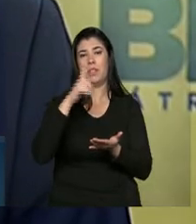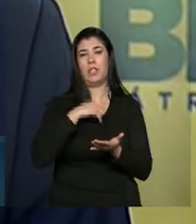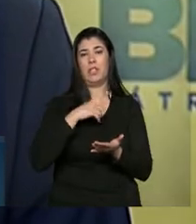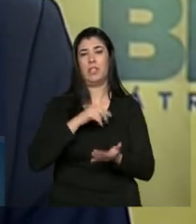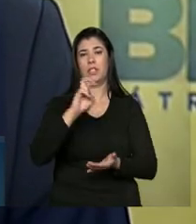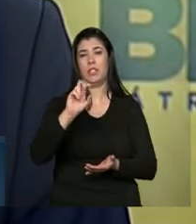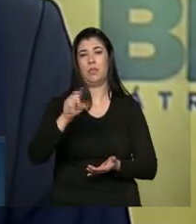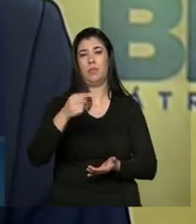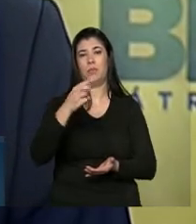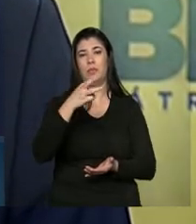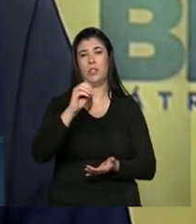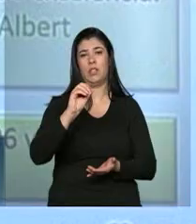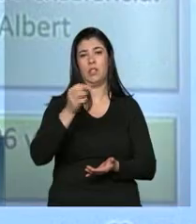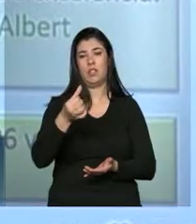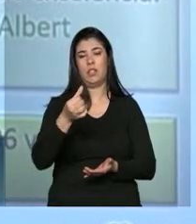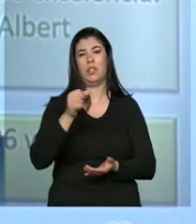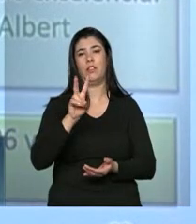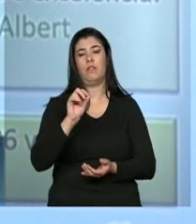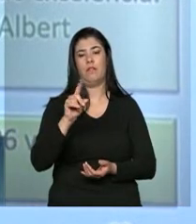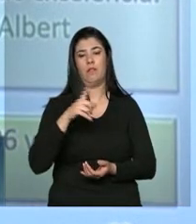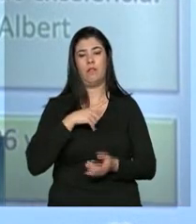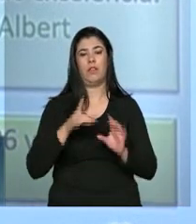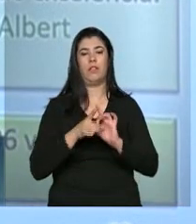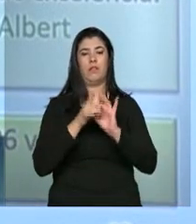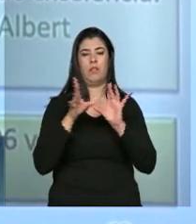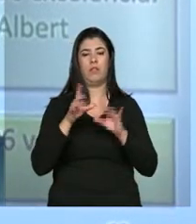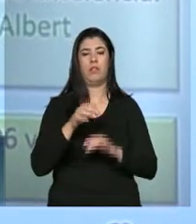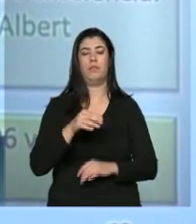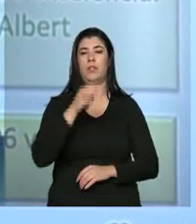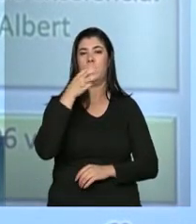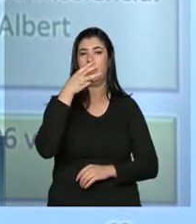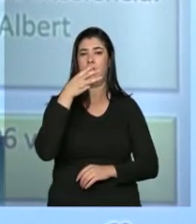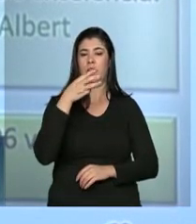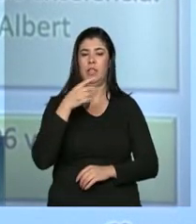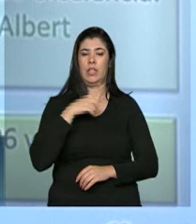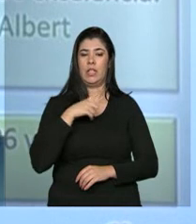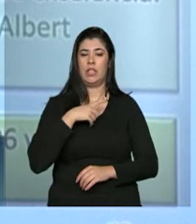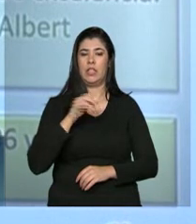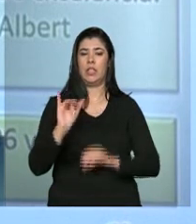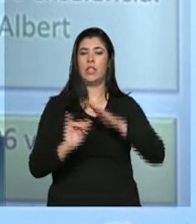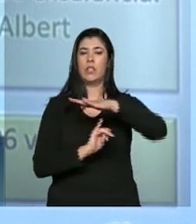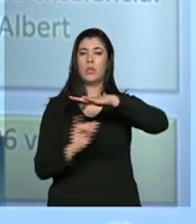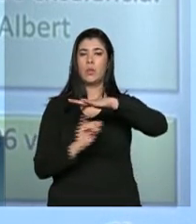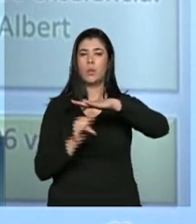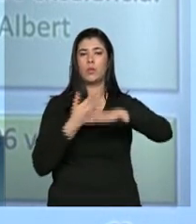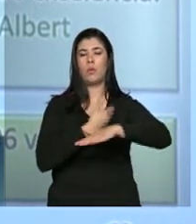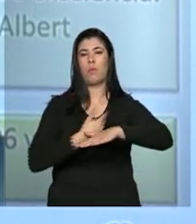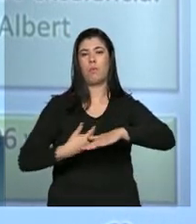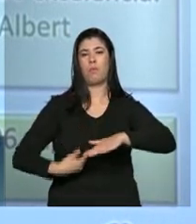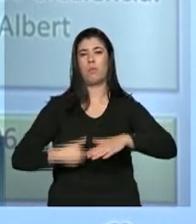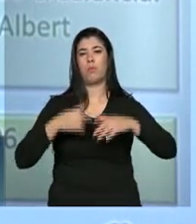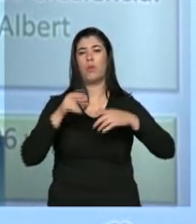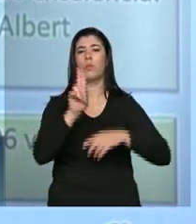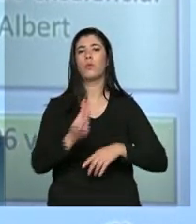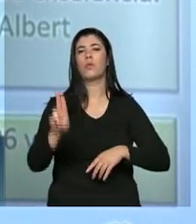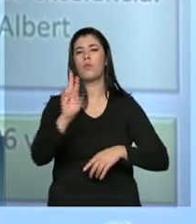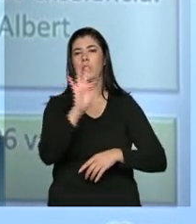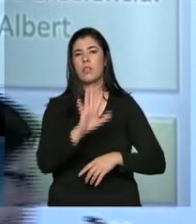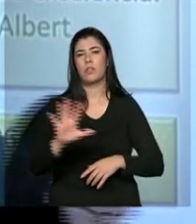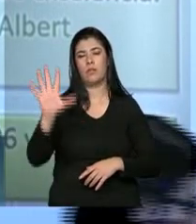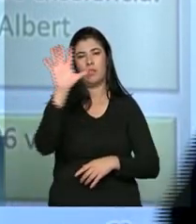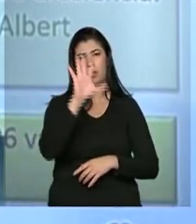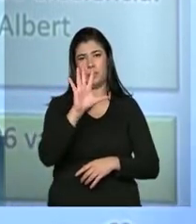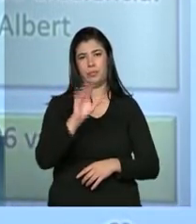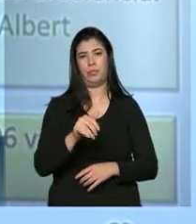vagas já foram autorizadas. Uma parte substancial está em instituições públicas, mais precisamente universidades federais.